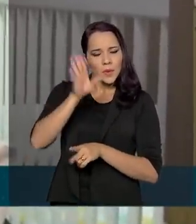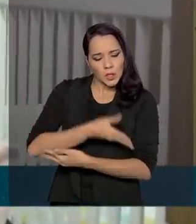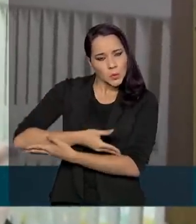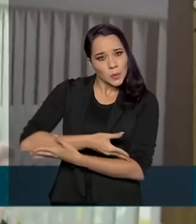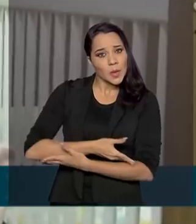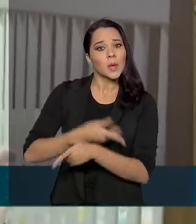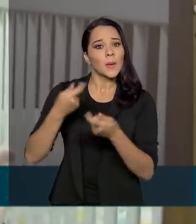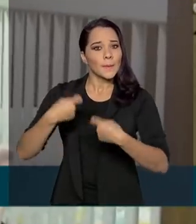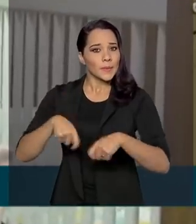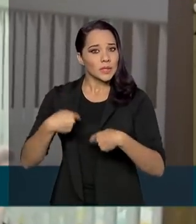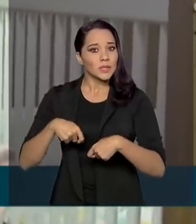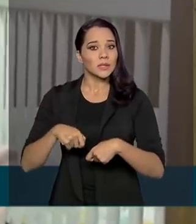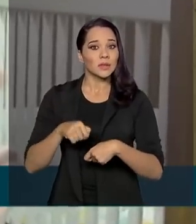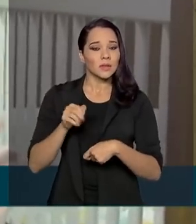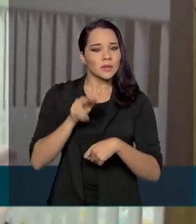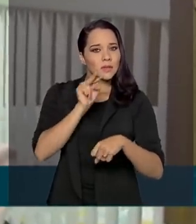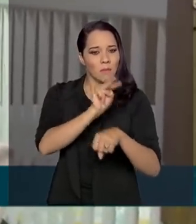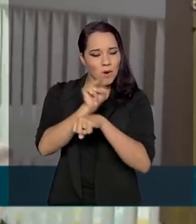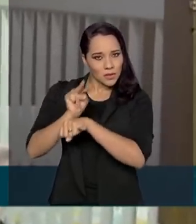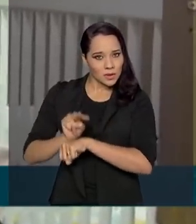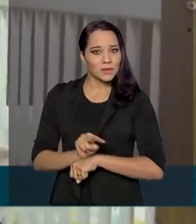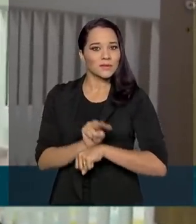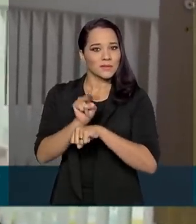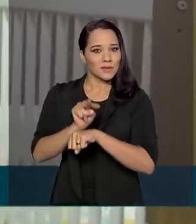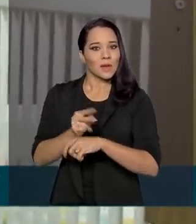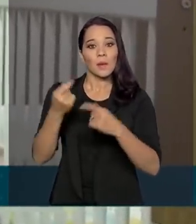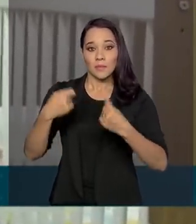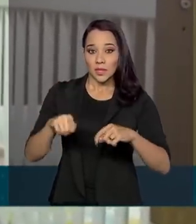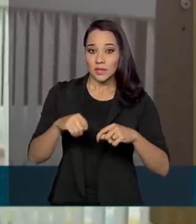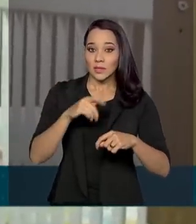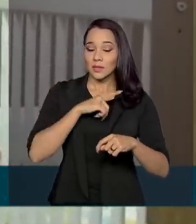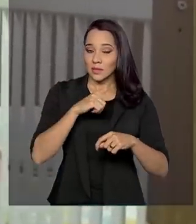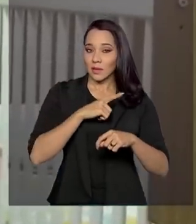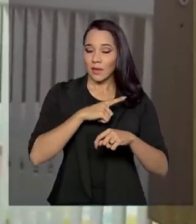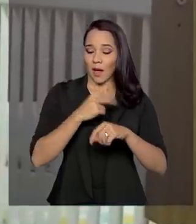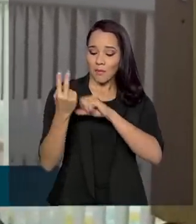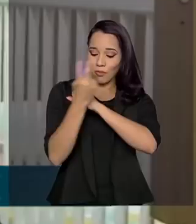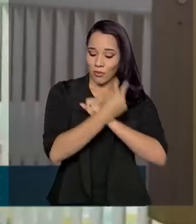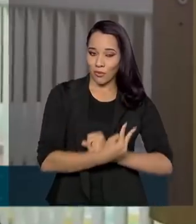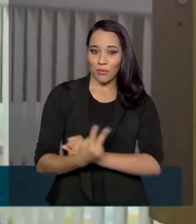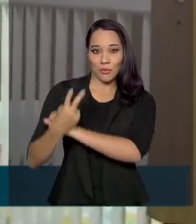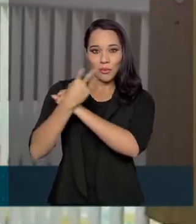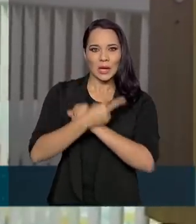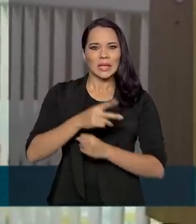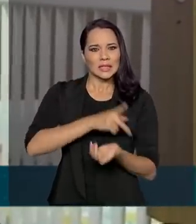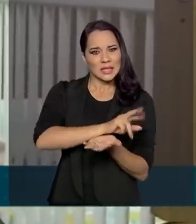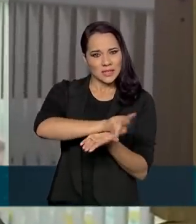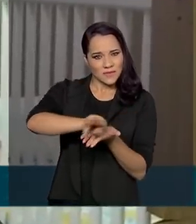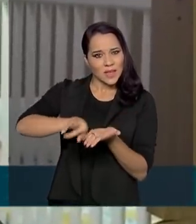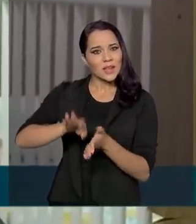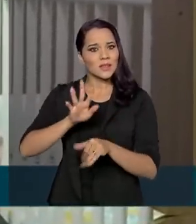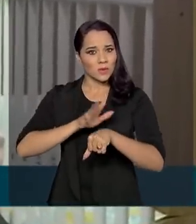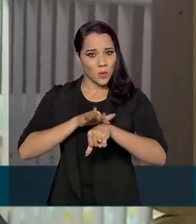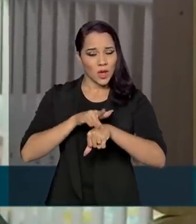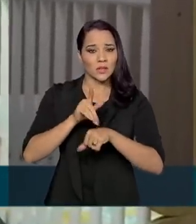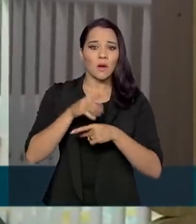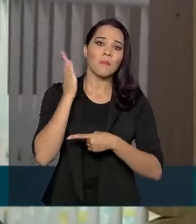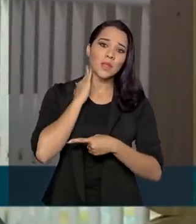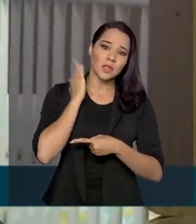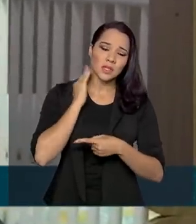precisam se proteger, elas precisam estar imunizadas a vários tipos de doenças, como